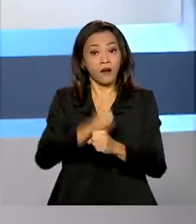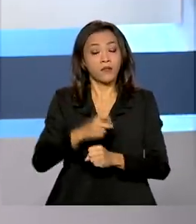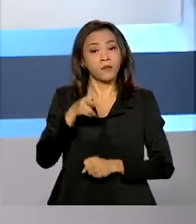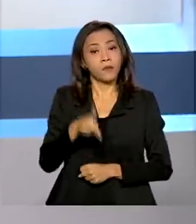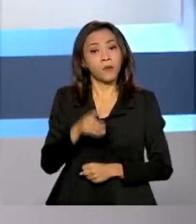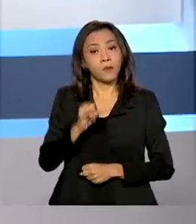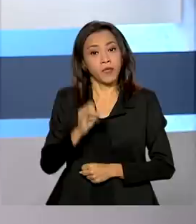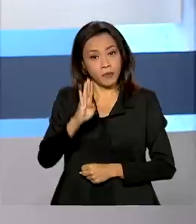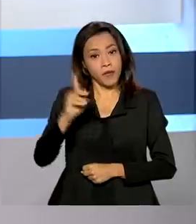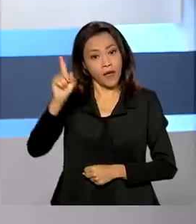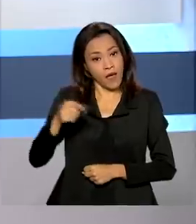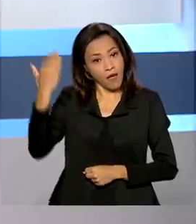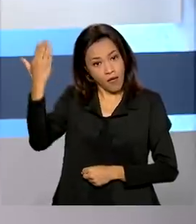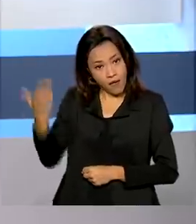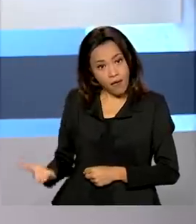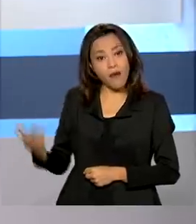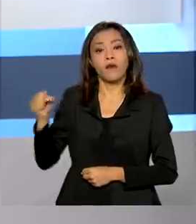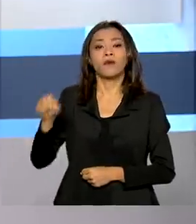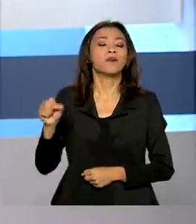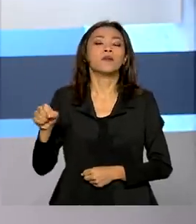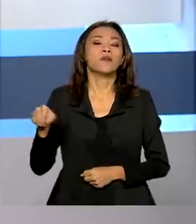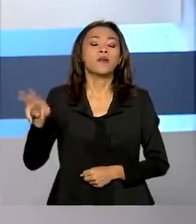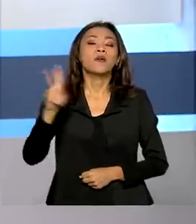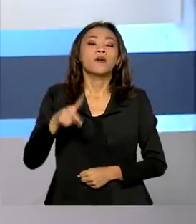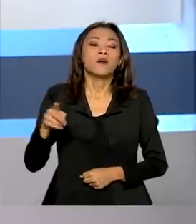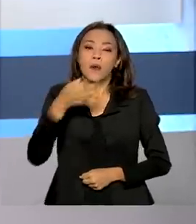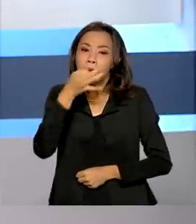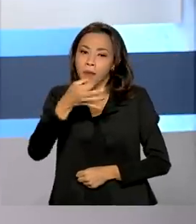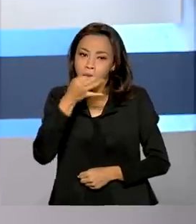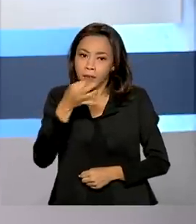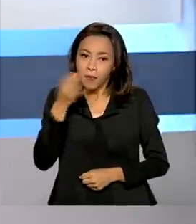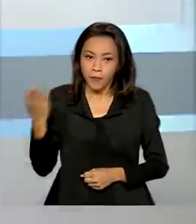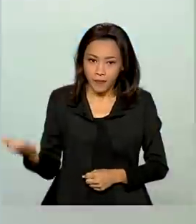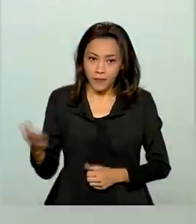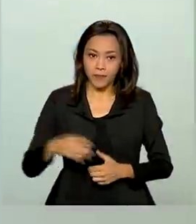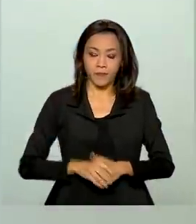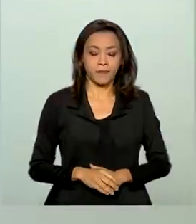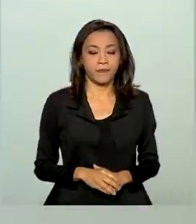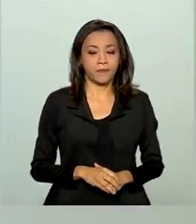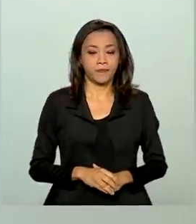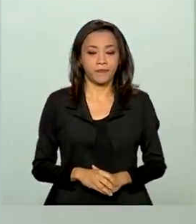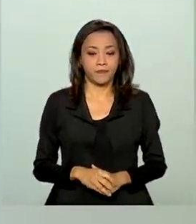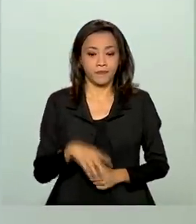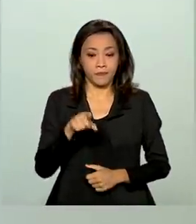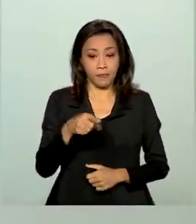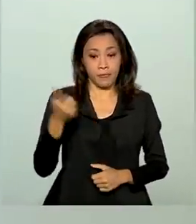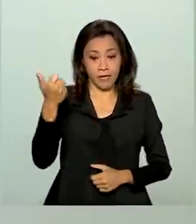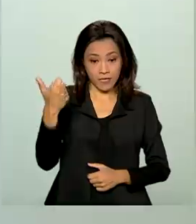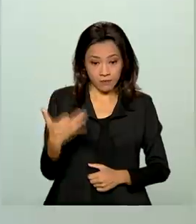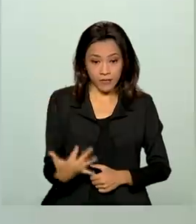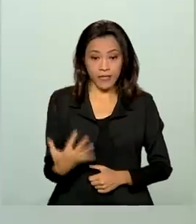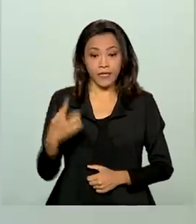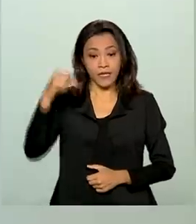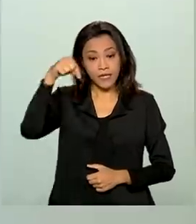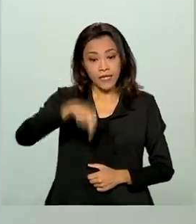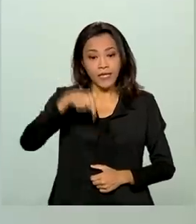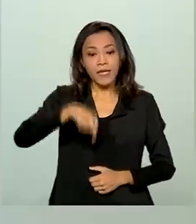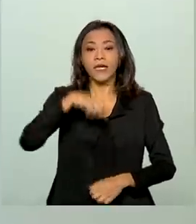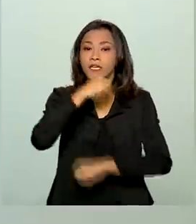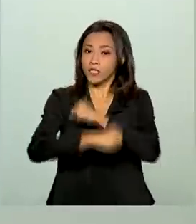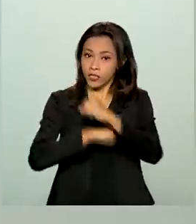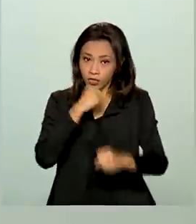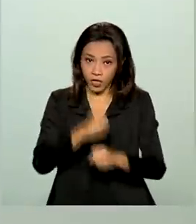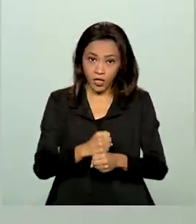da Universidade de Brasília e comentarista aqui da TV Brasil, Ricardo Caldas. A pandemia este ano não teve o mesmo